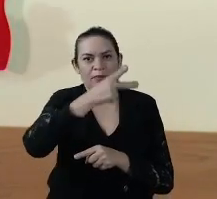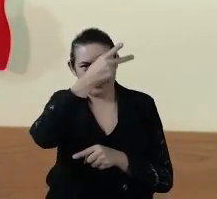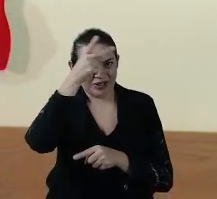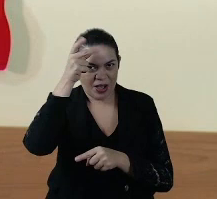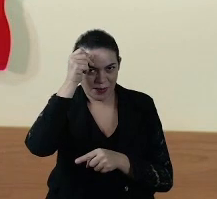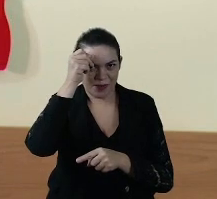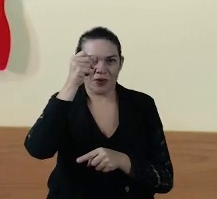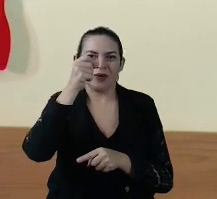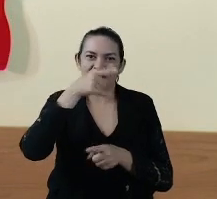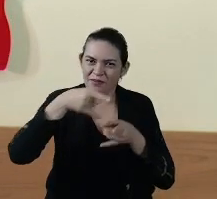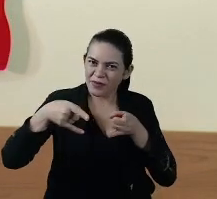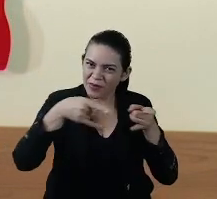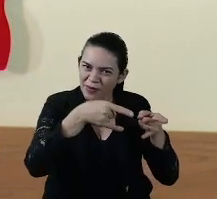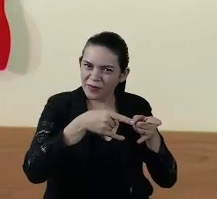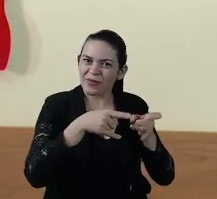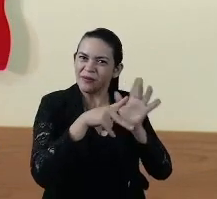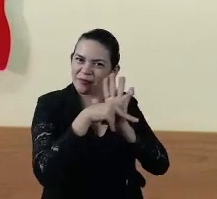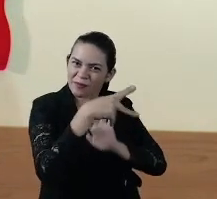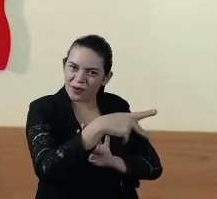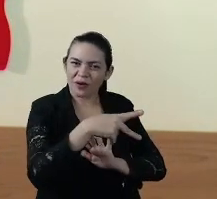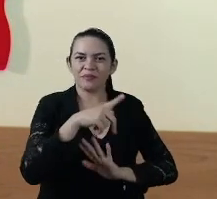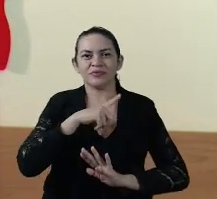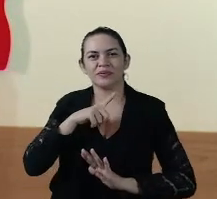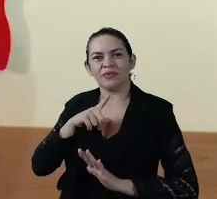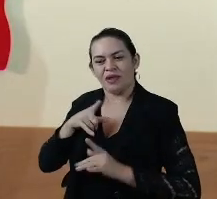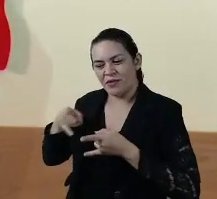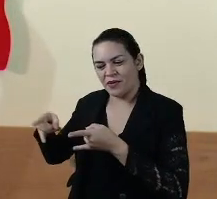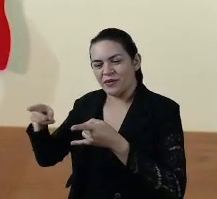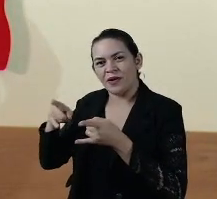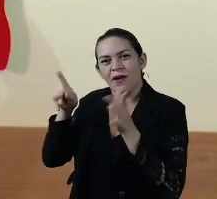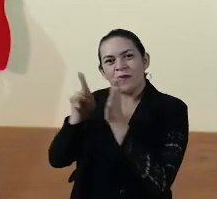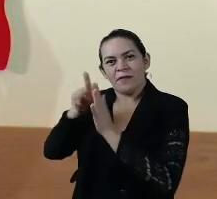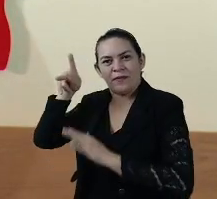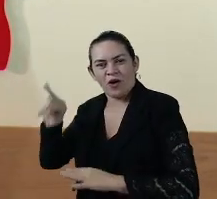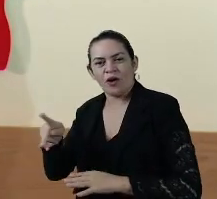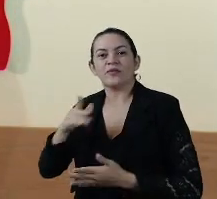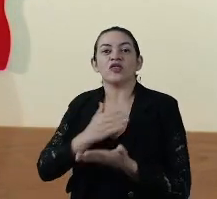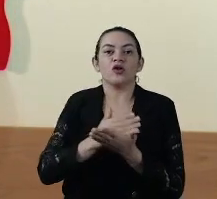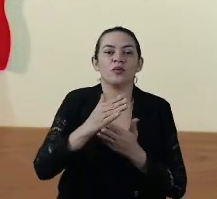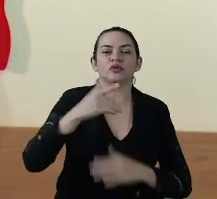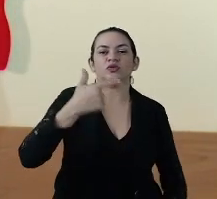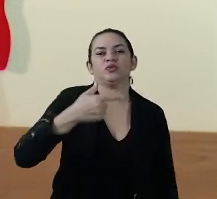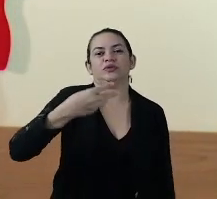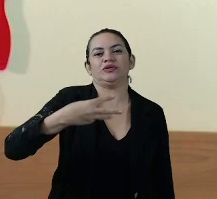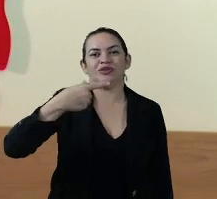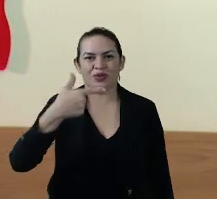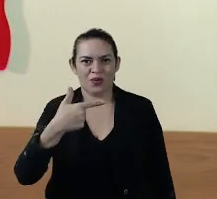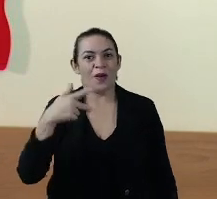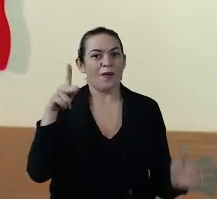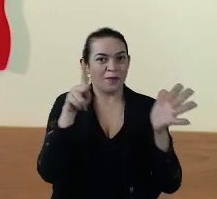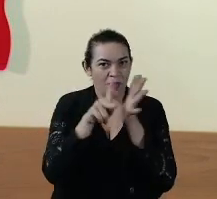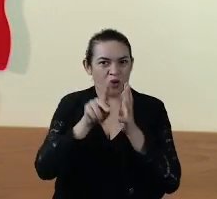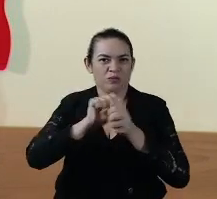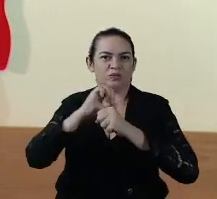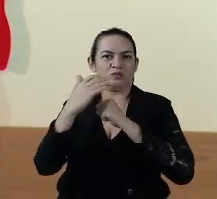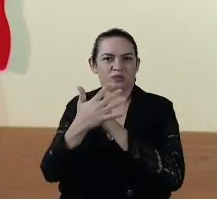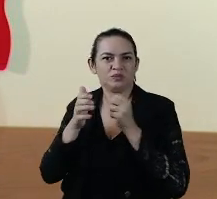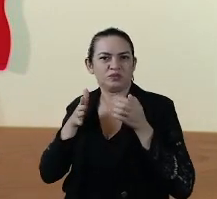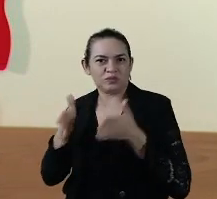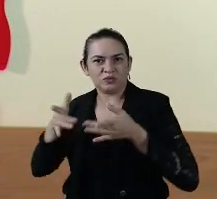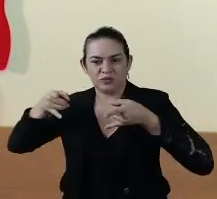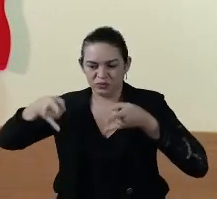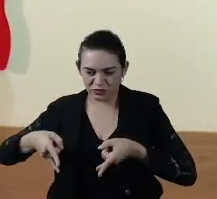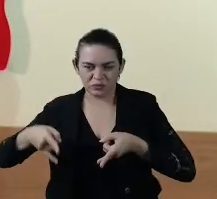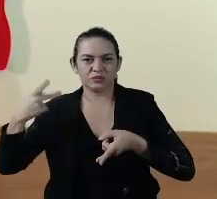municipais e nós temos também a rede privada. Nós começamos com 232 leitos exclusivos para o coronavírus.